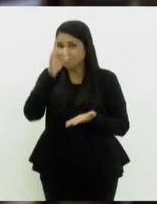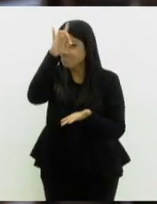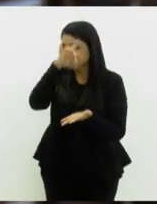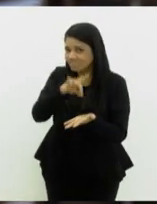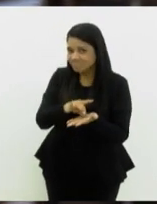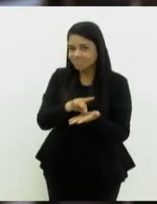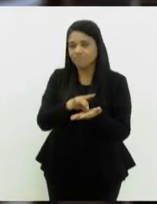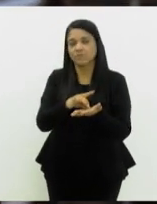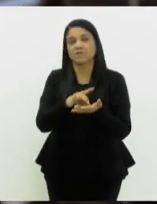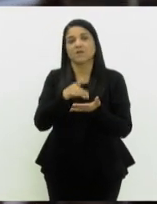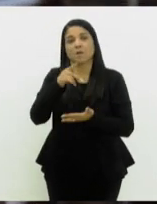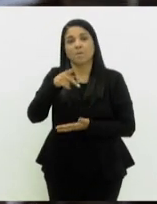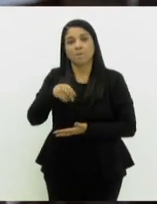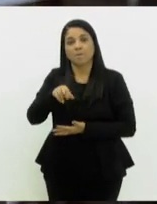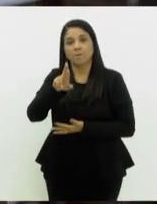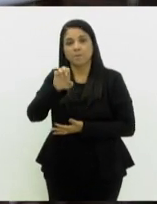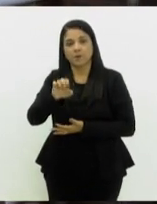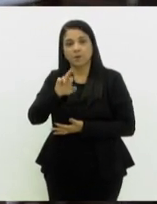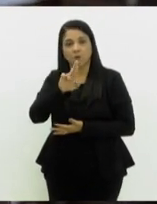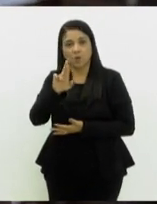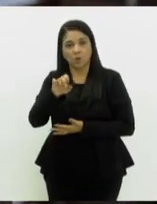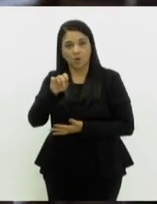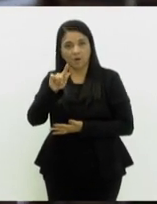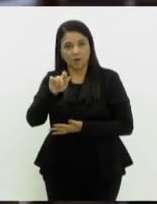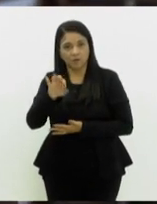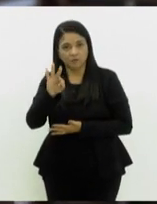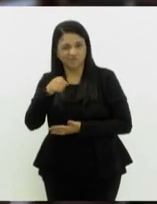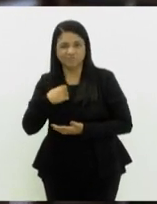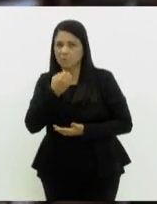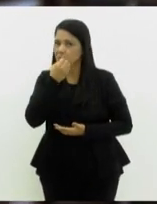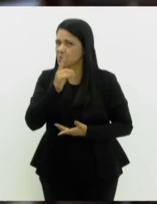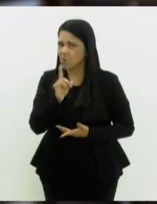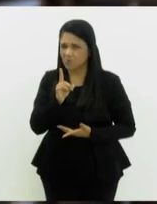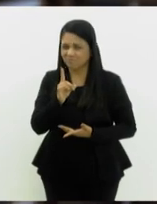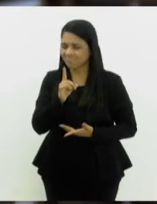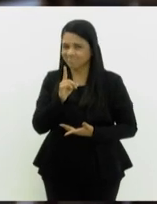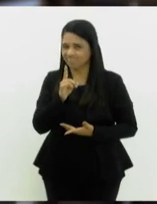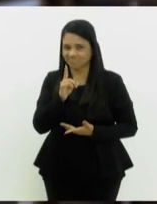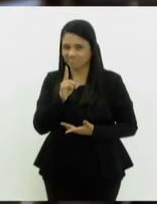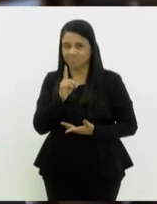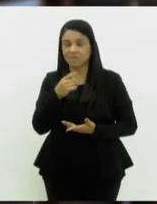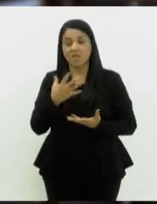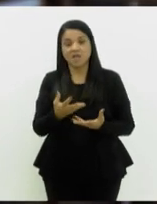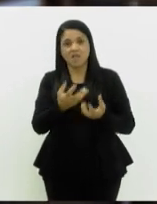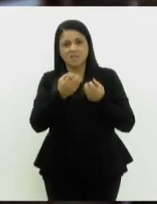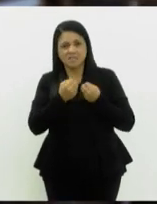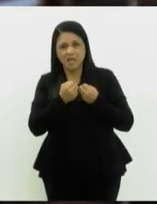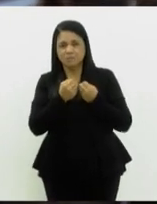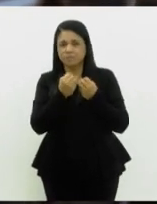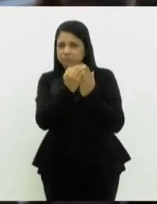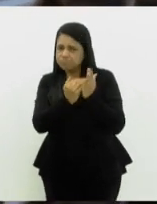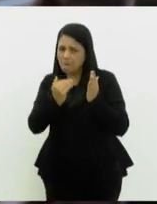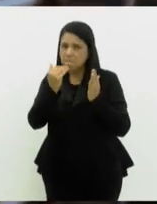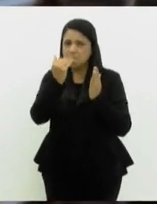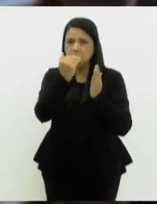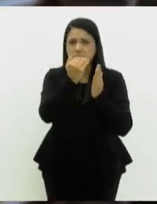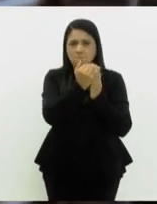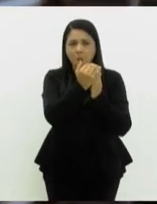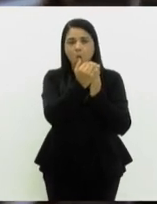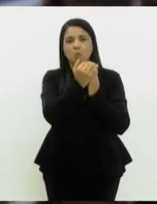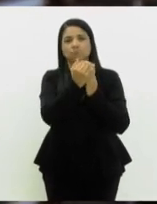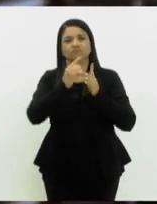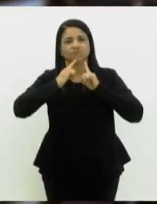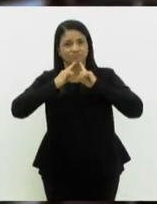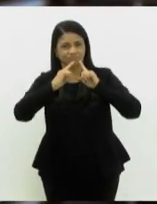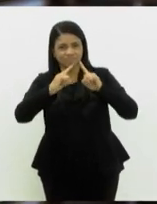das prerrogativas no estado do Rio de Janeiro não é uma realidade agradável. A gente recebe um volume bastante considerável, bastante alto